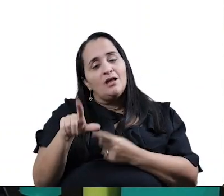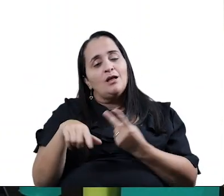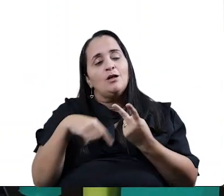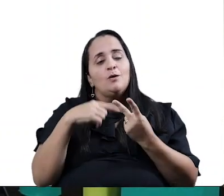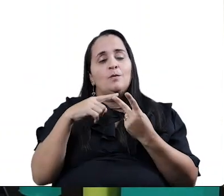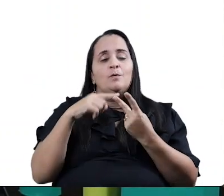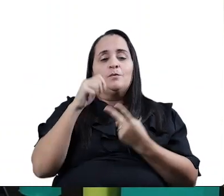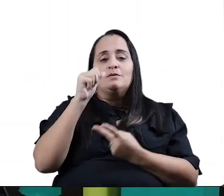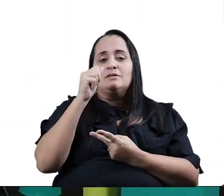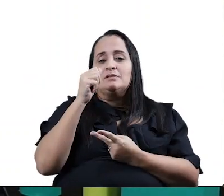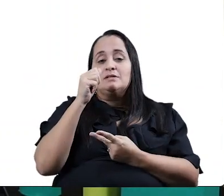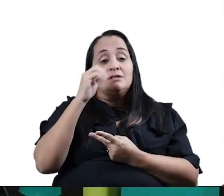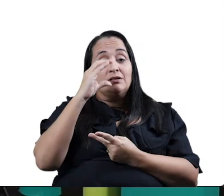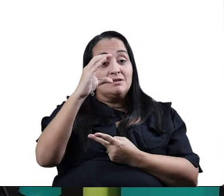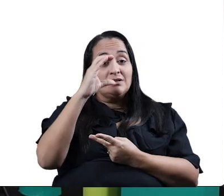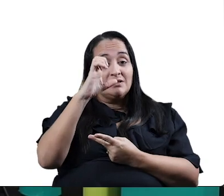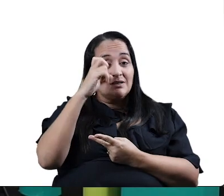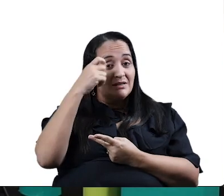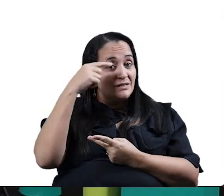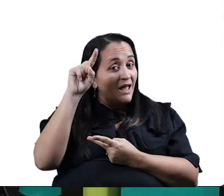com mel.